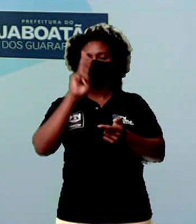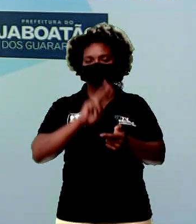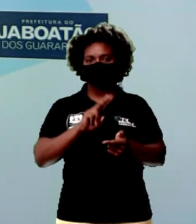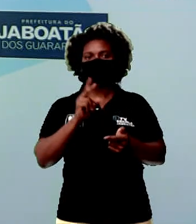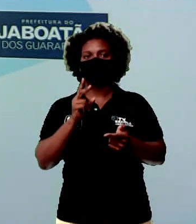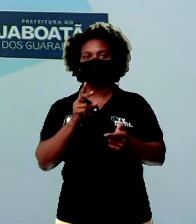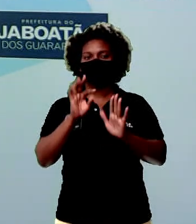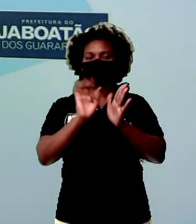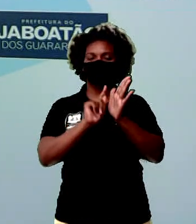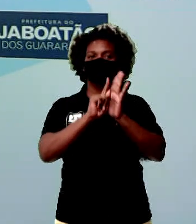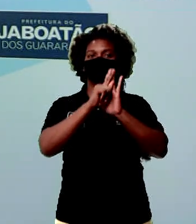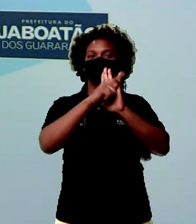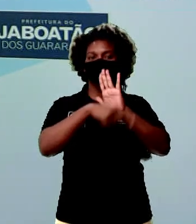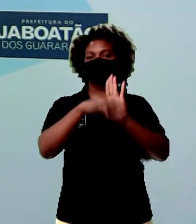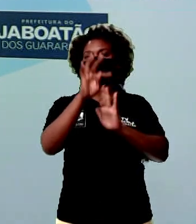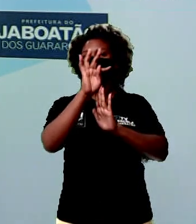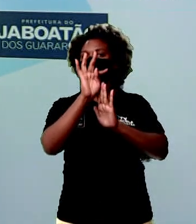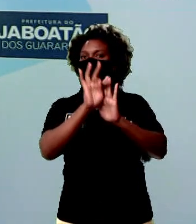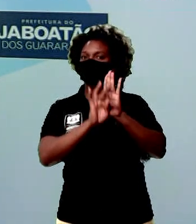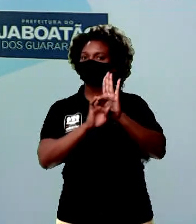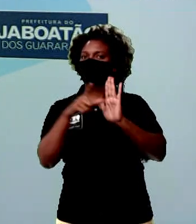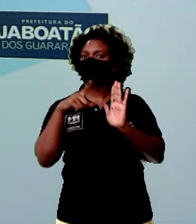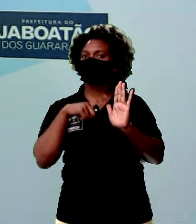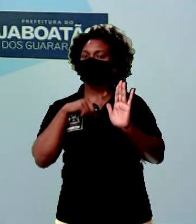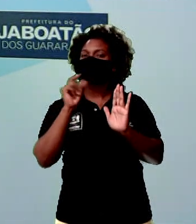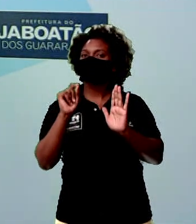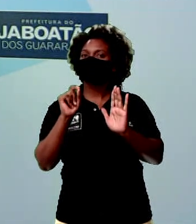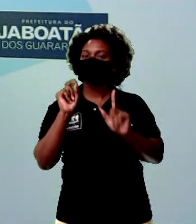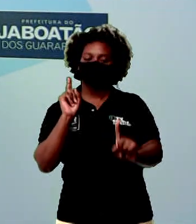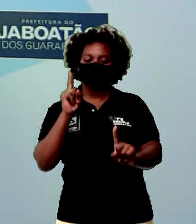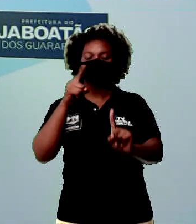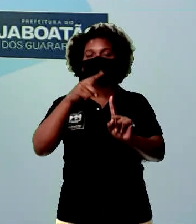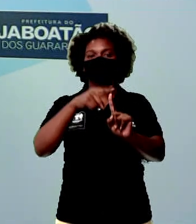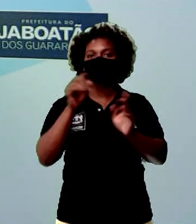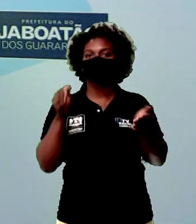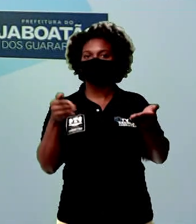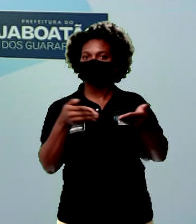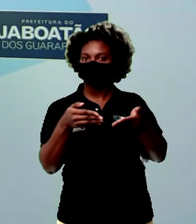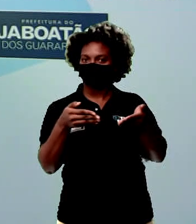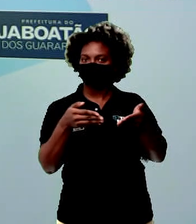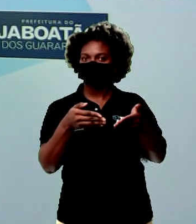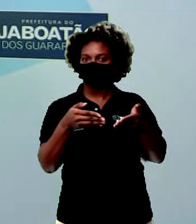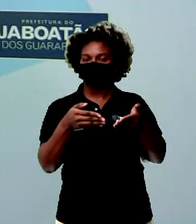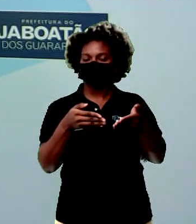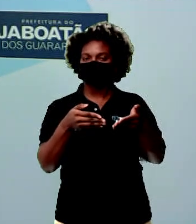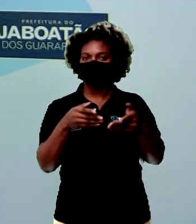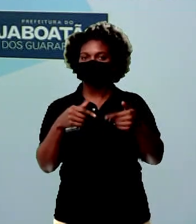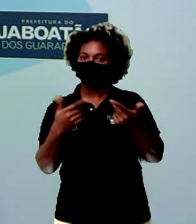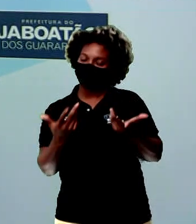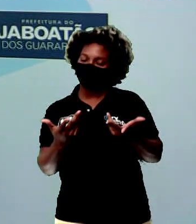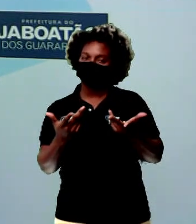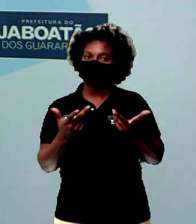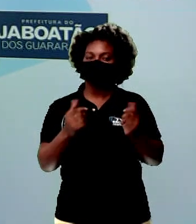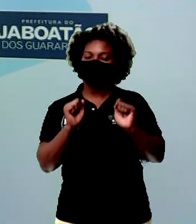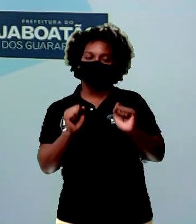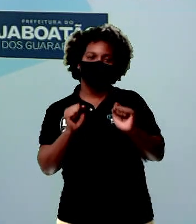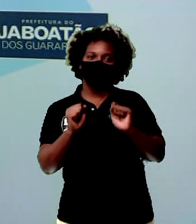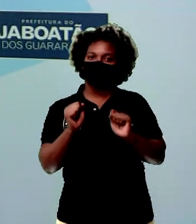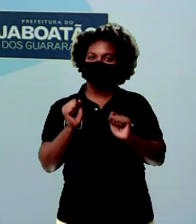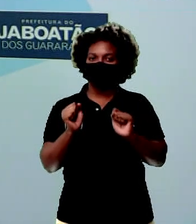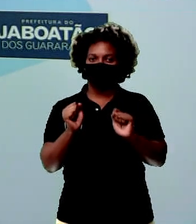gêneros textuais, eles têm um objetivo específico. Então, eles podem ser